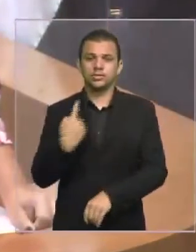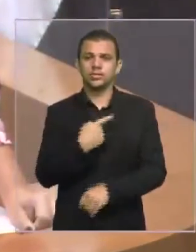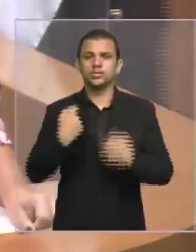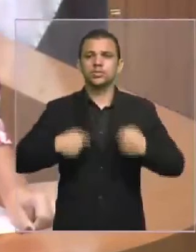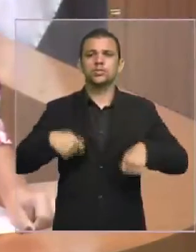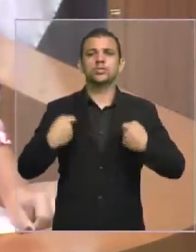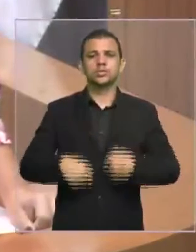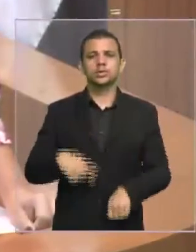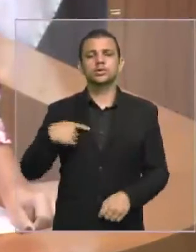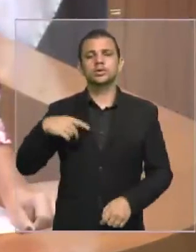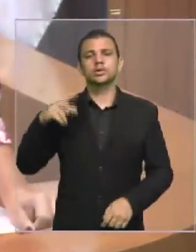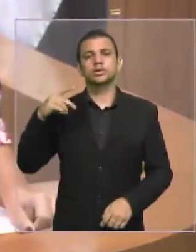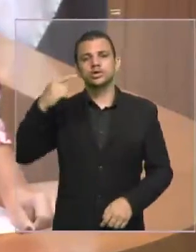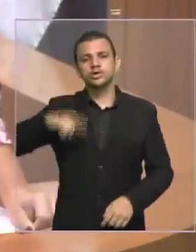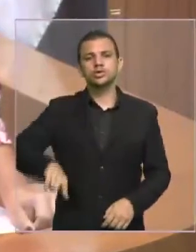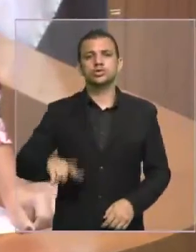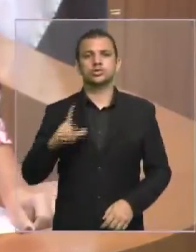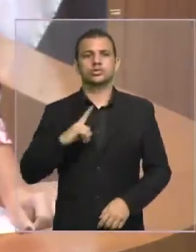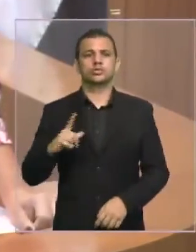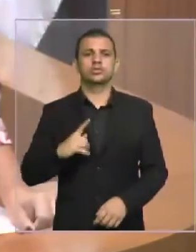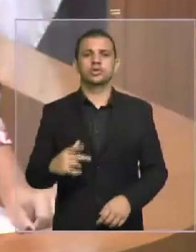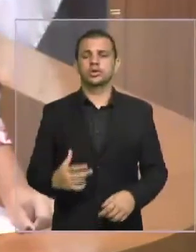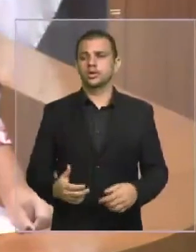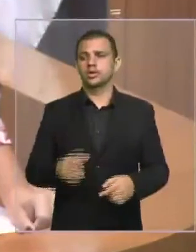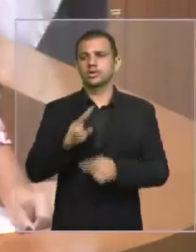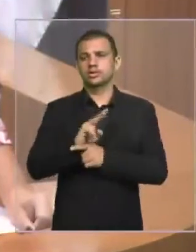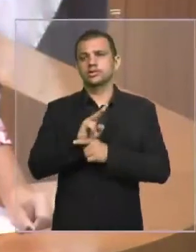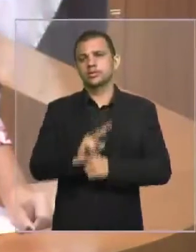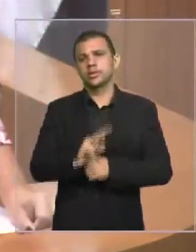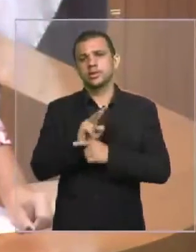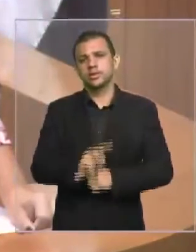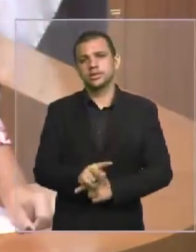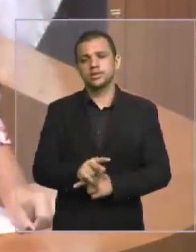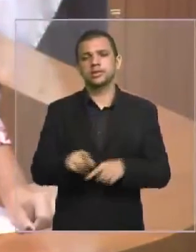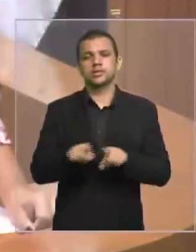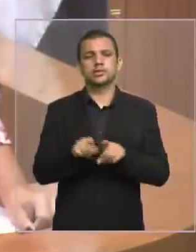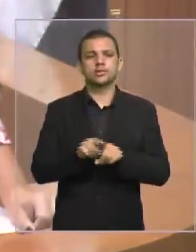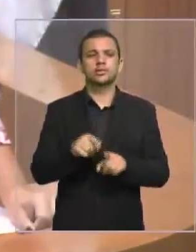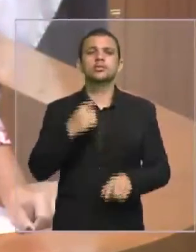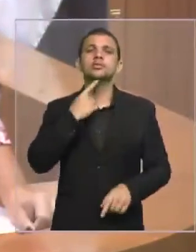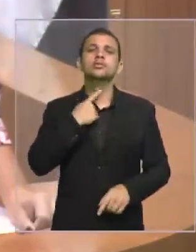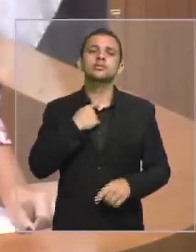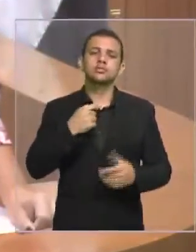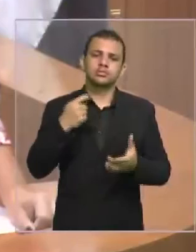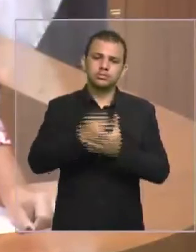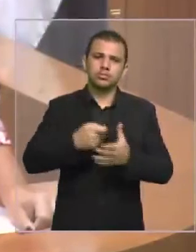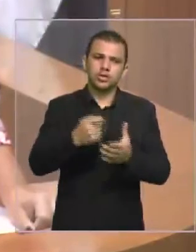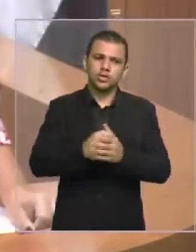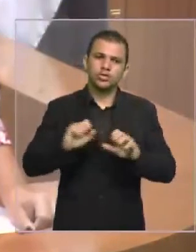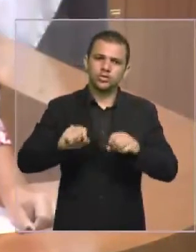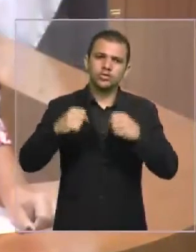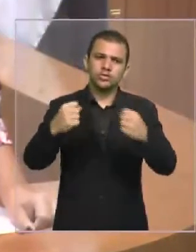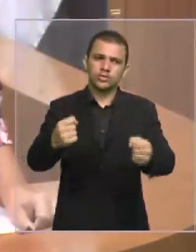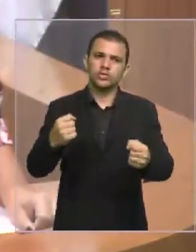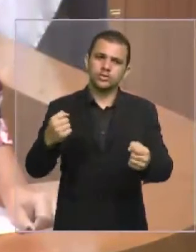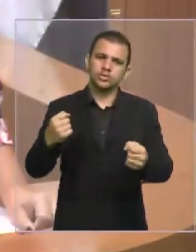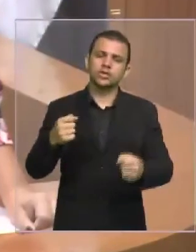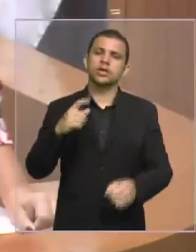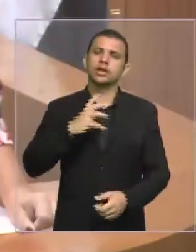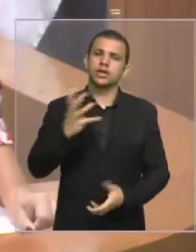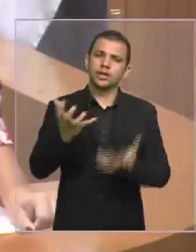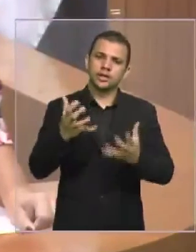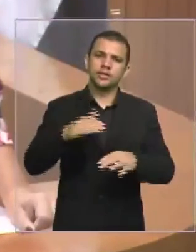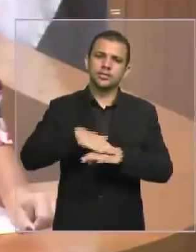nossas esperanças e disposição para lutar em busca de justiça social e melhor